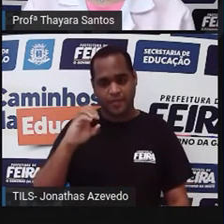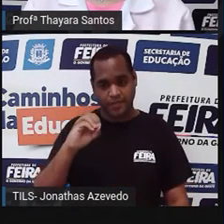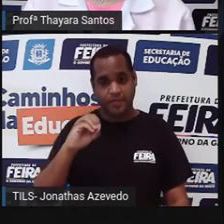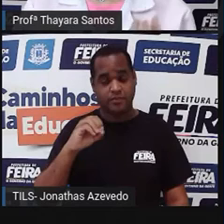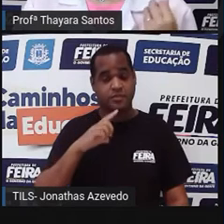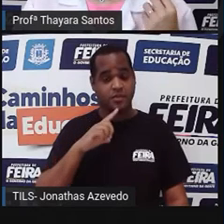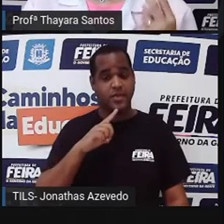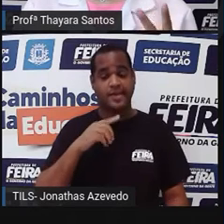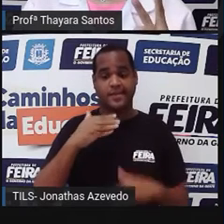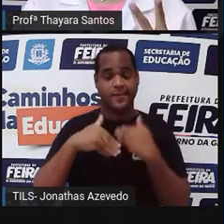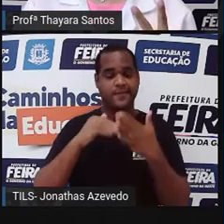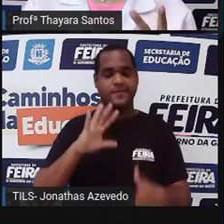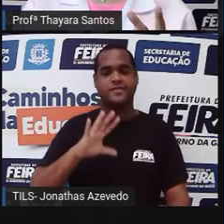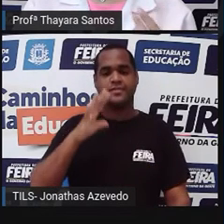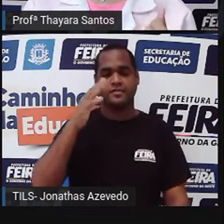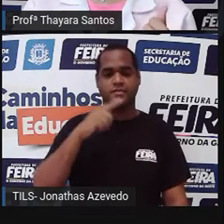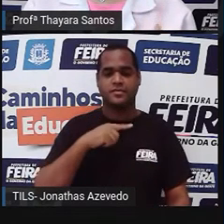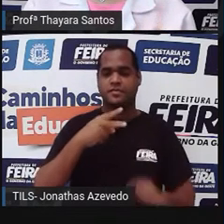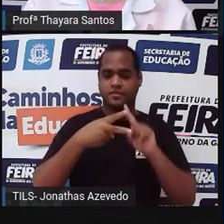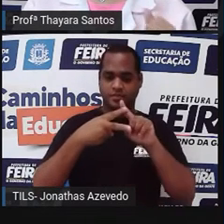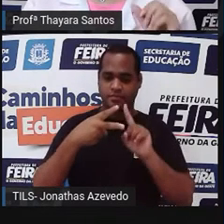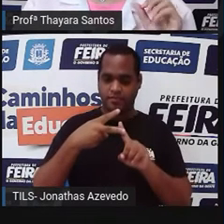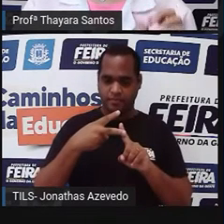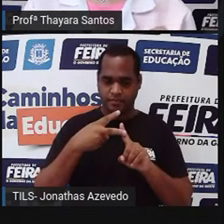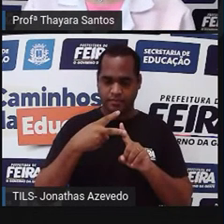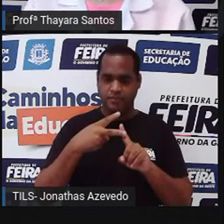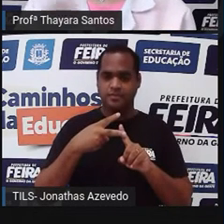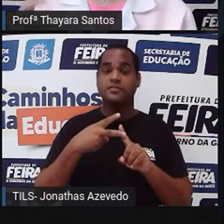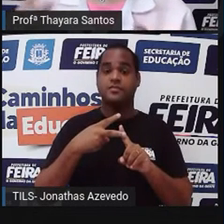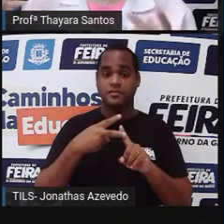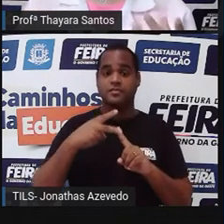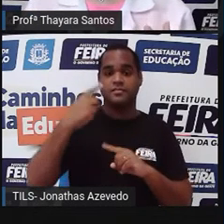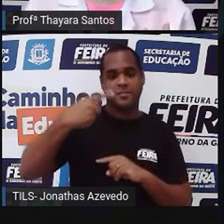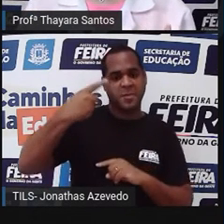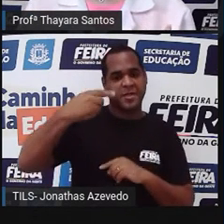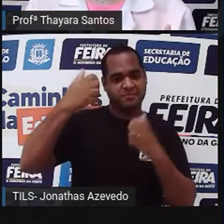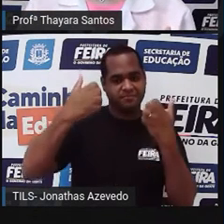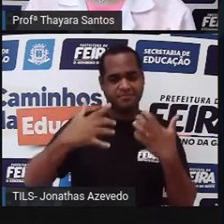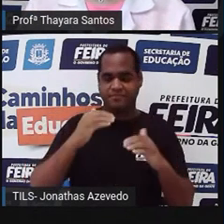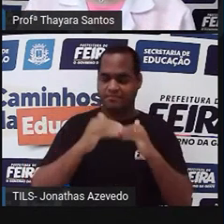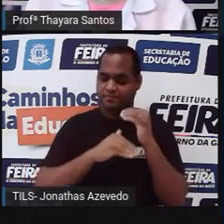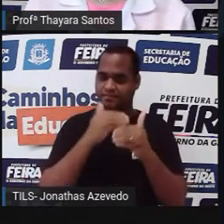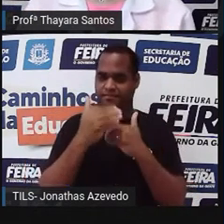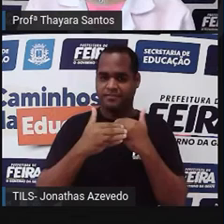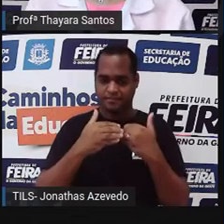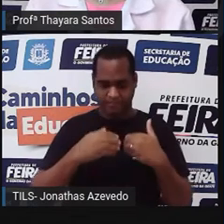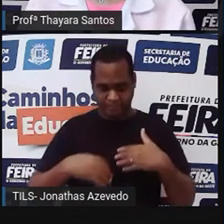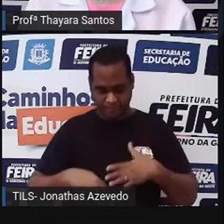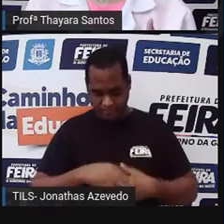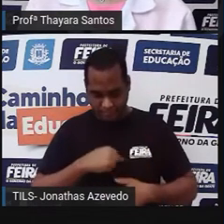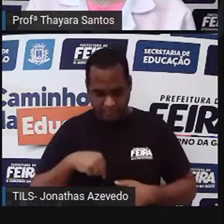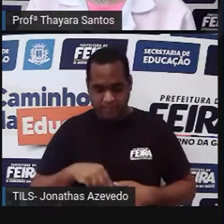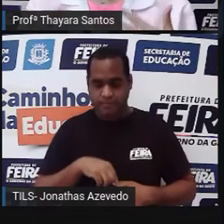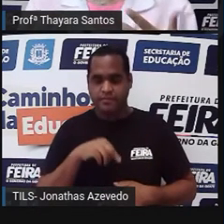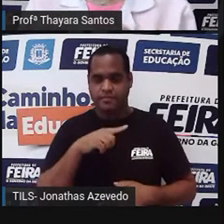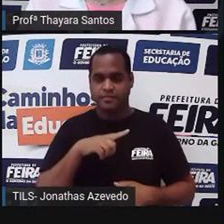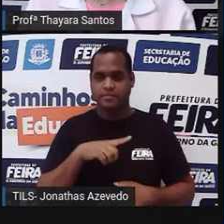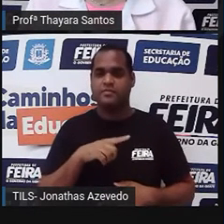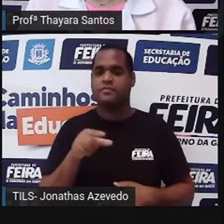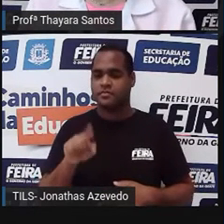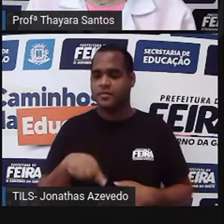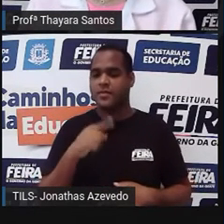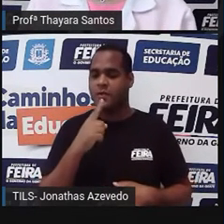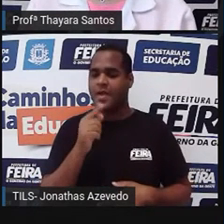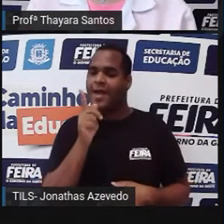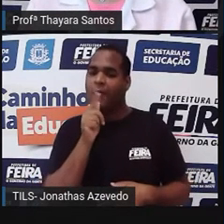acontece duas coisas. A primeira, todo esse processo de digestão, até chegar aqui, consumiu muita